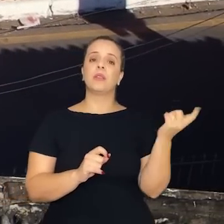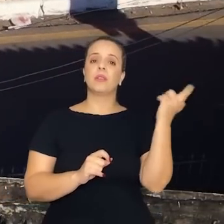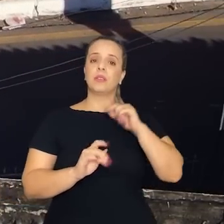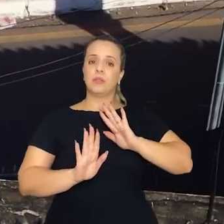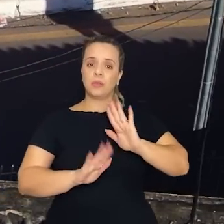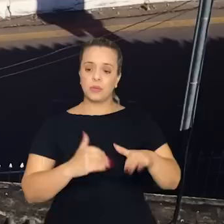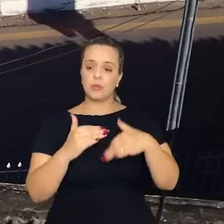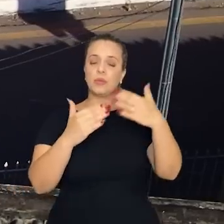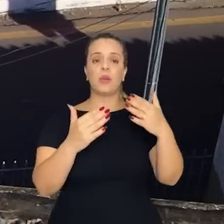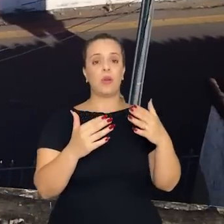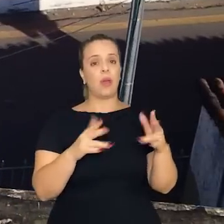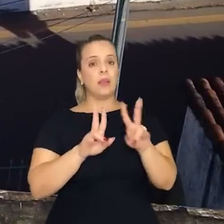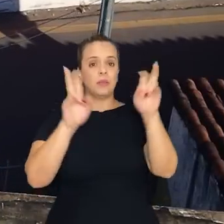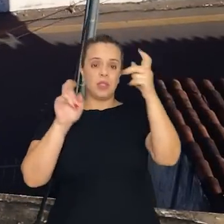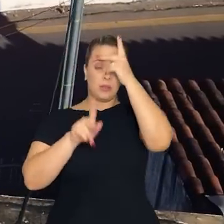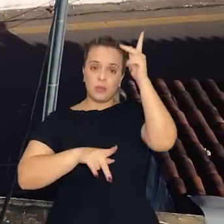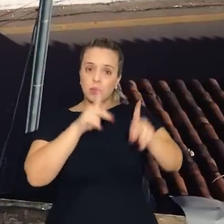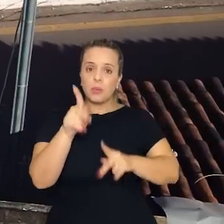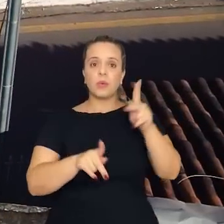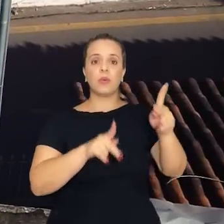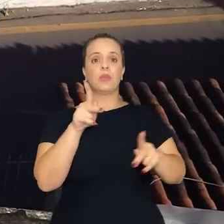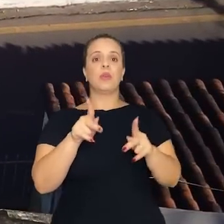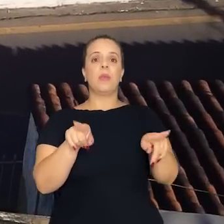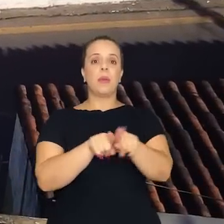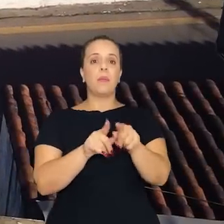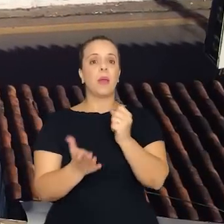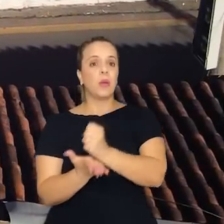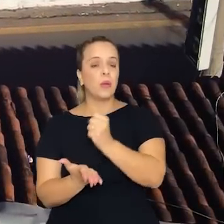populacional, migratório.